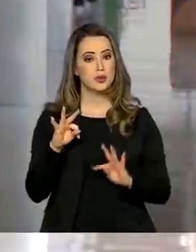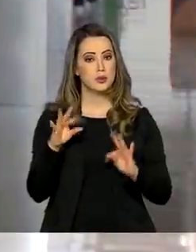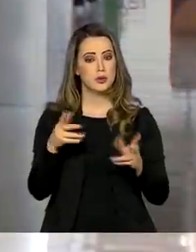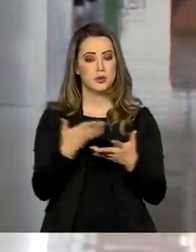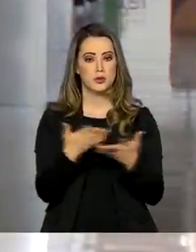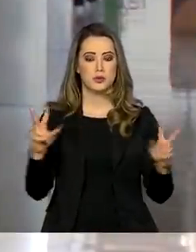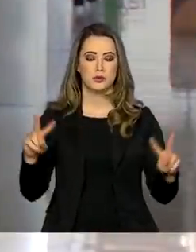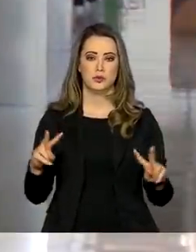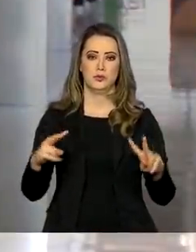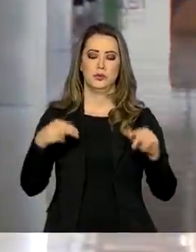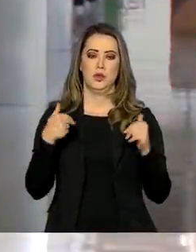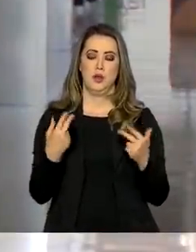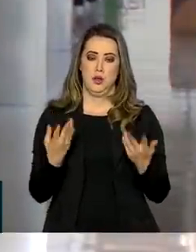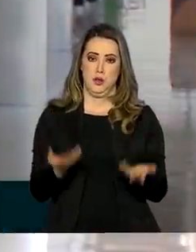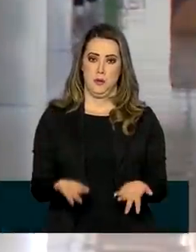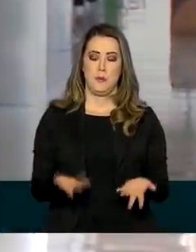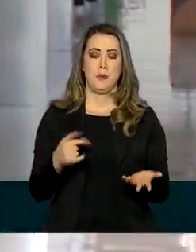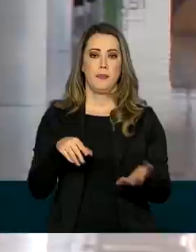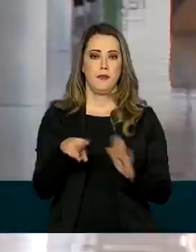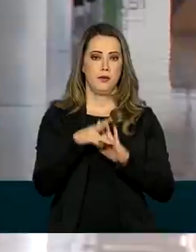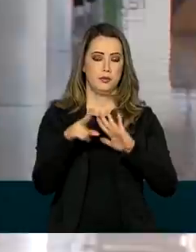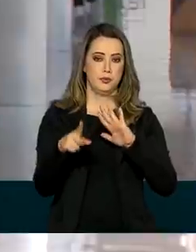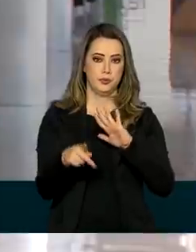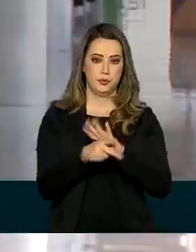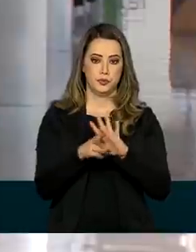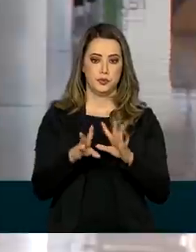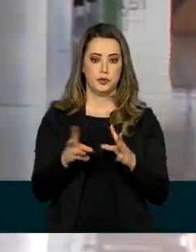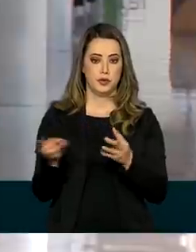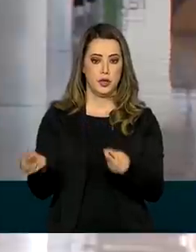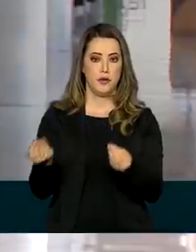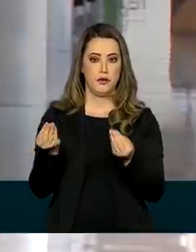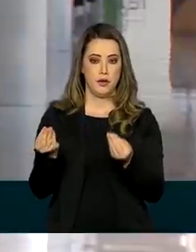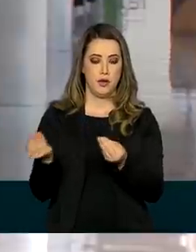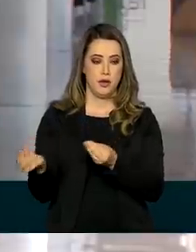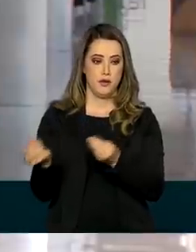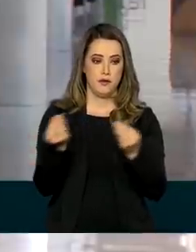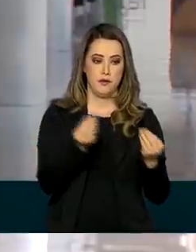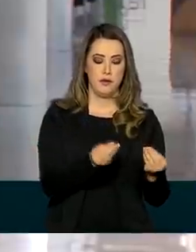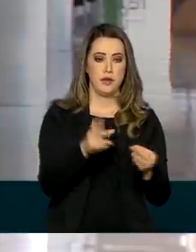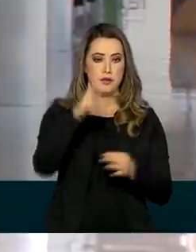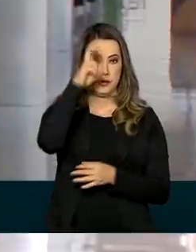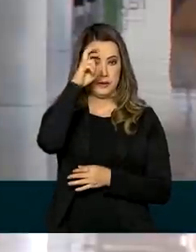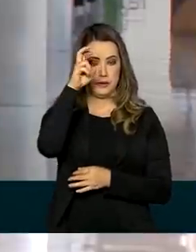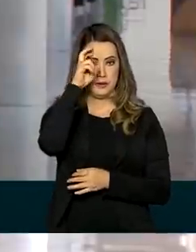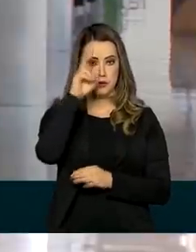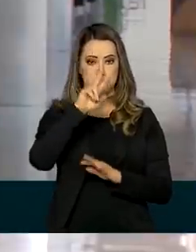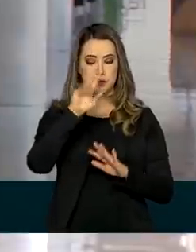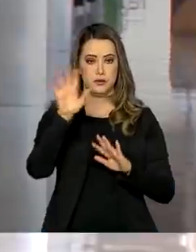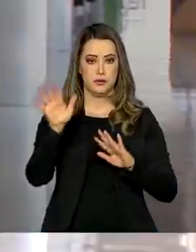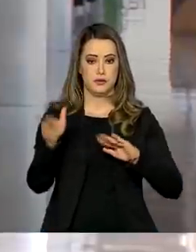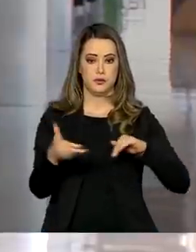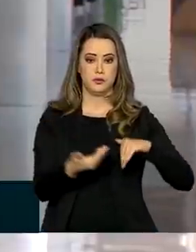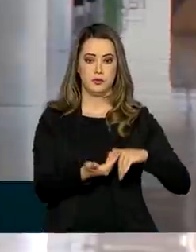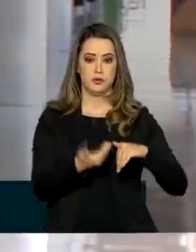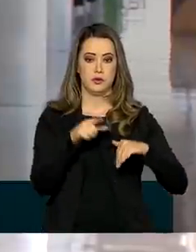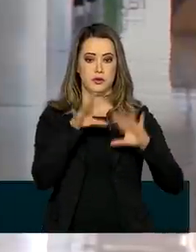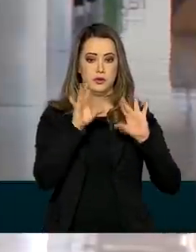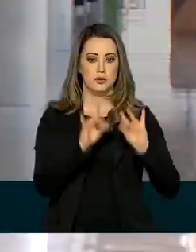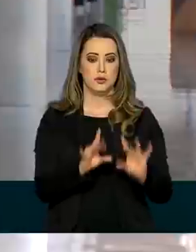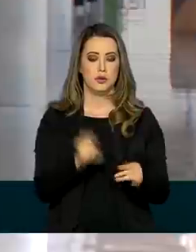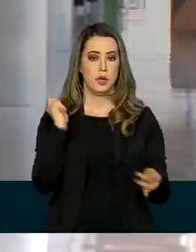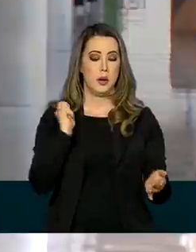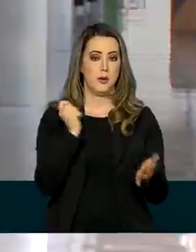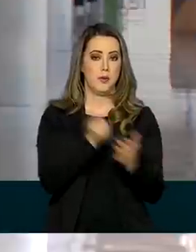bom dia a todos. Olha, a medida provisória enviada nesta quinta-feira pelo presidente Jair Bolsonaro ao Congresso Nacional detalha aí o